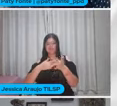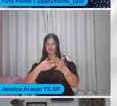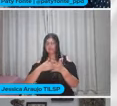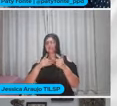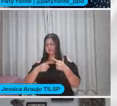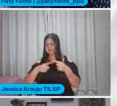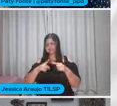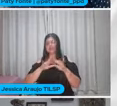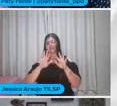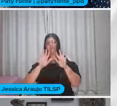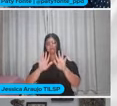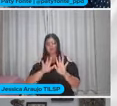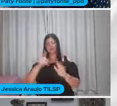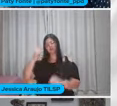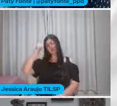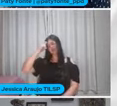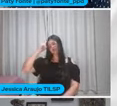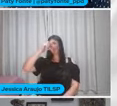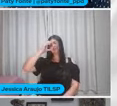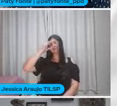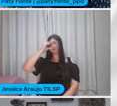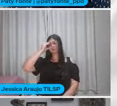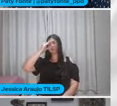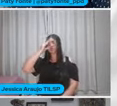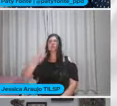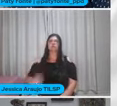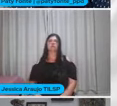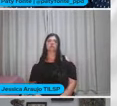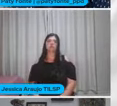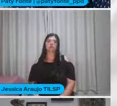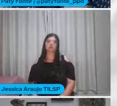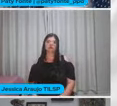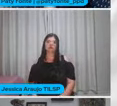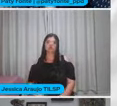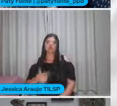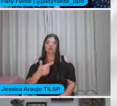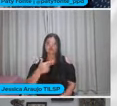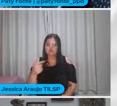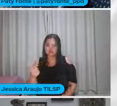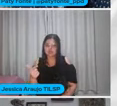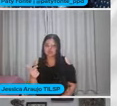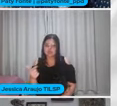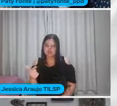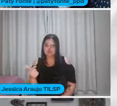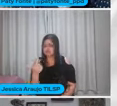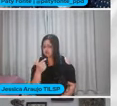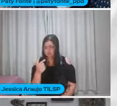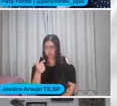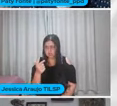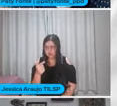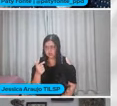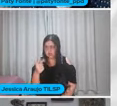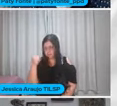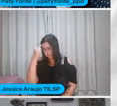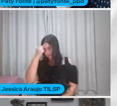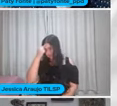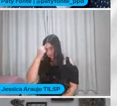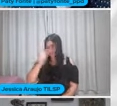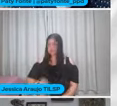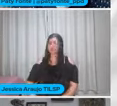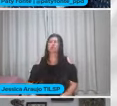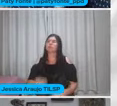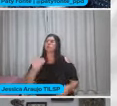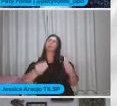justamente Por isso A gente fica pensando aqui O não tem Geralmente A gente não tem Então vamos pensar Em